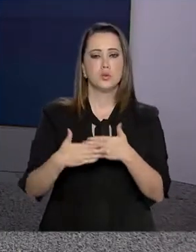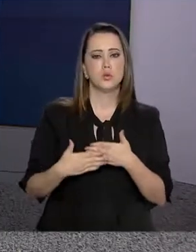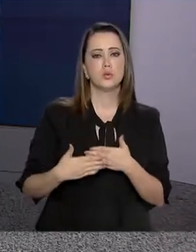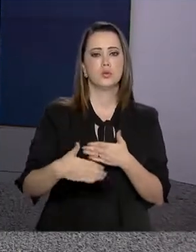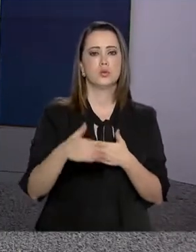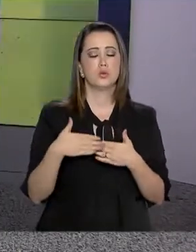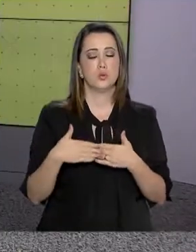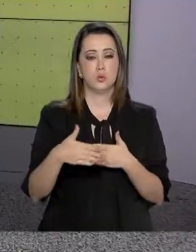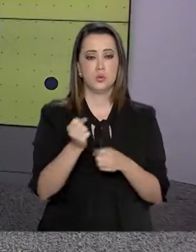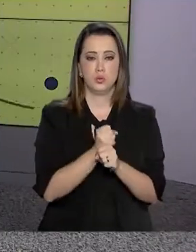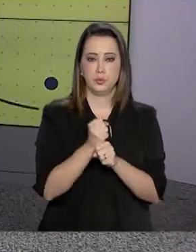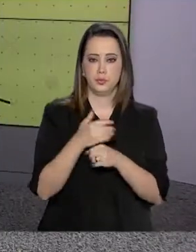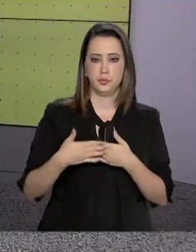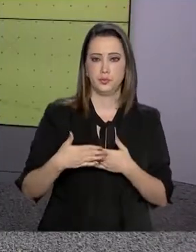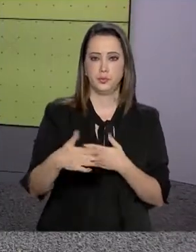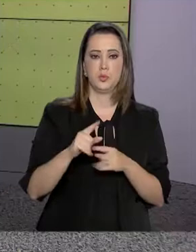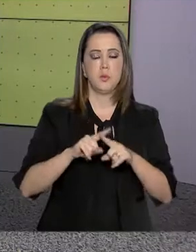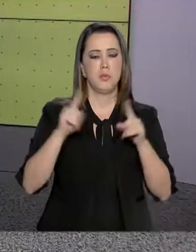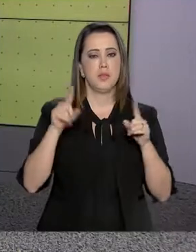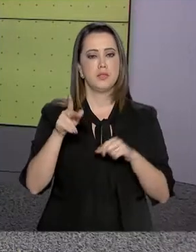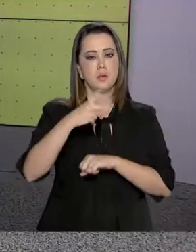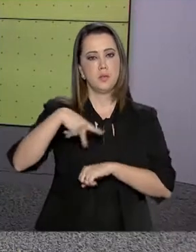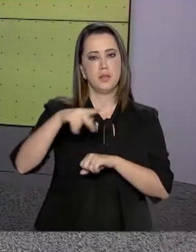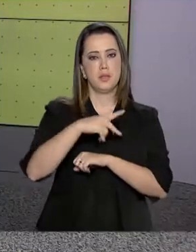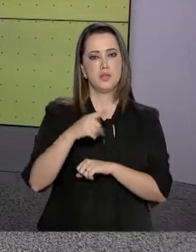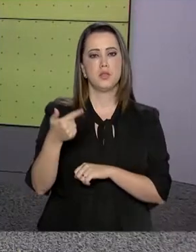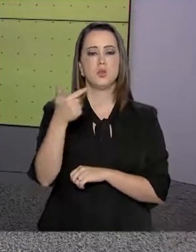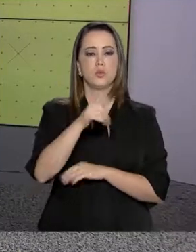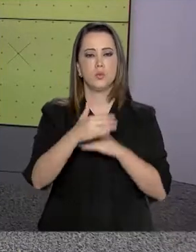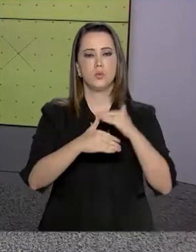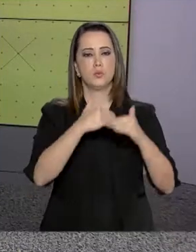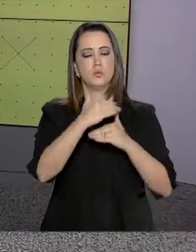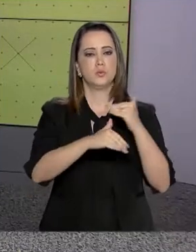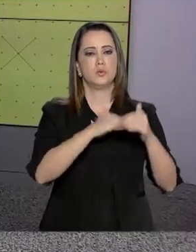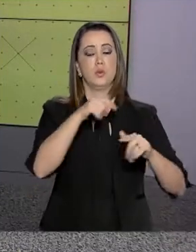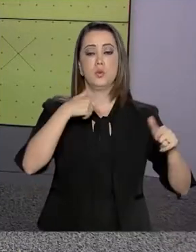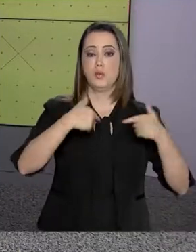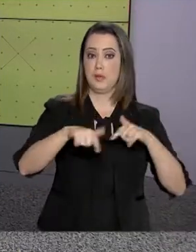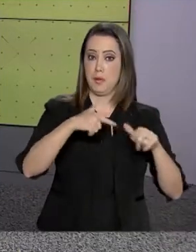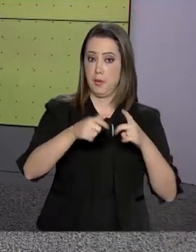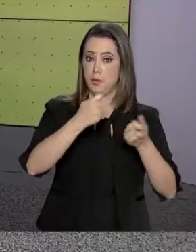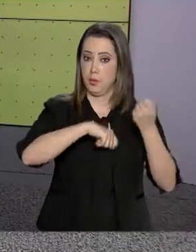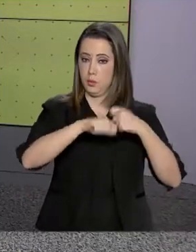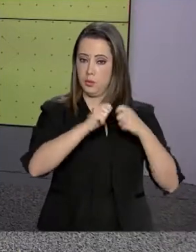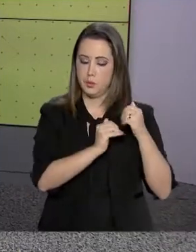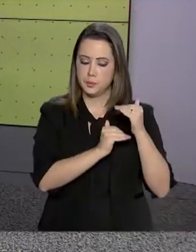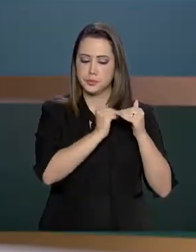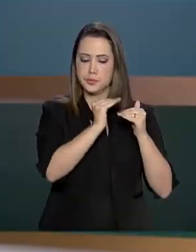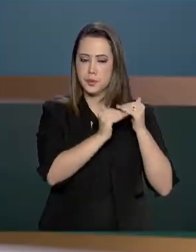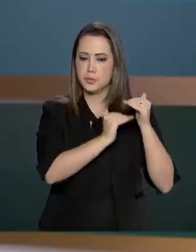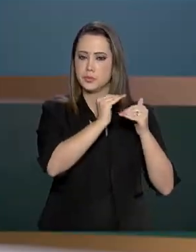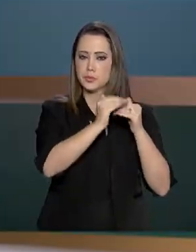continuidade no início deste ano, mas que o país está recuperando gradualmente a atividade econômica.